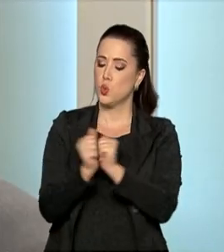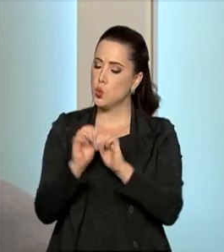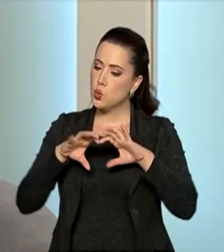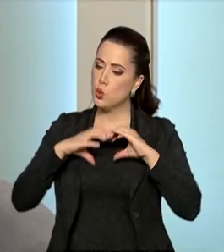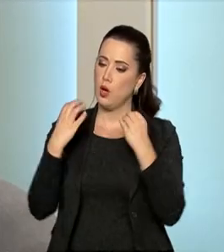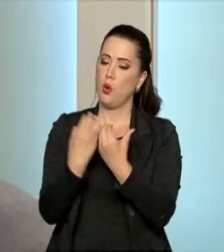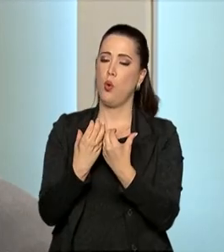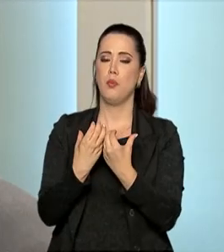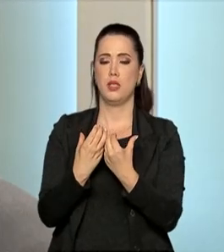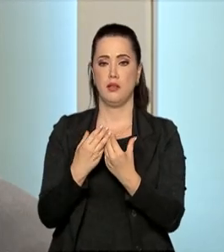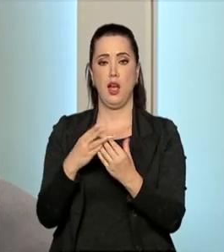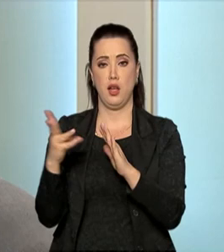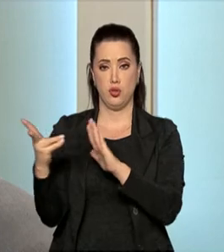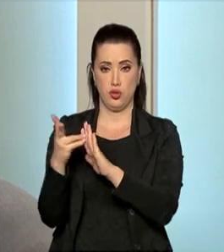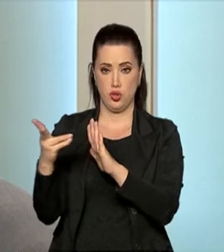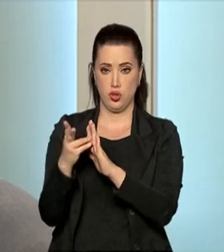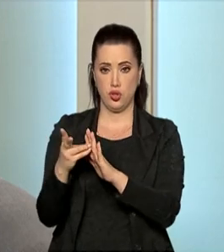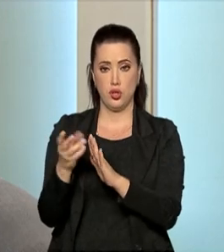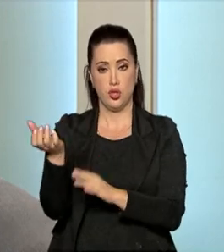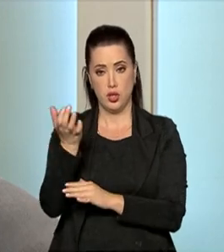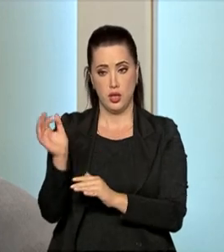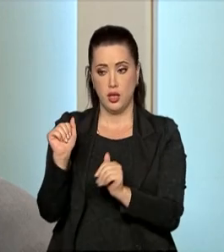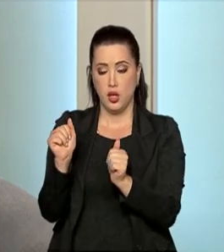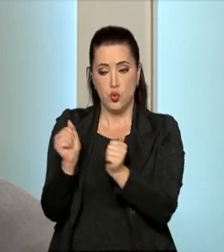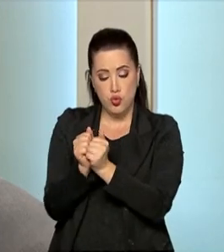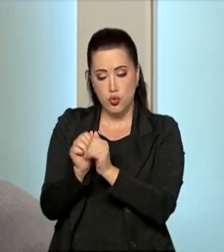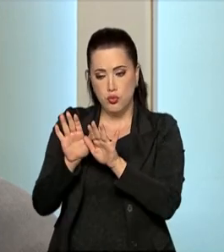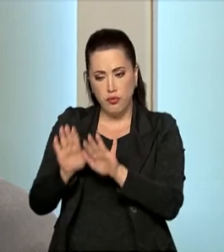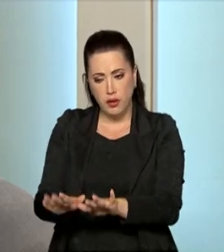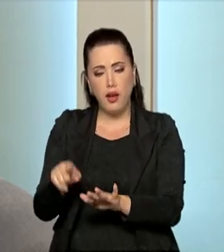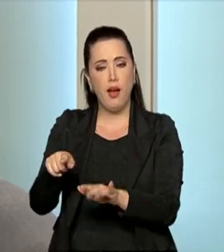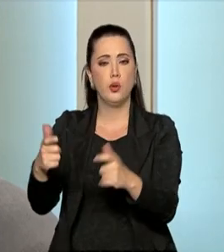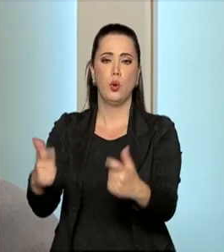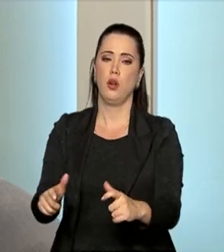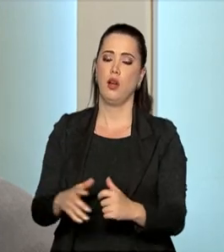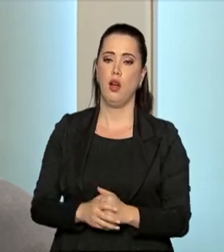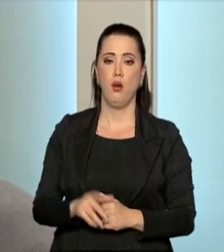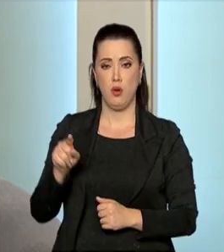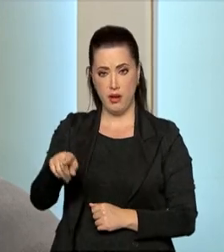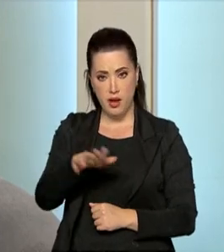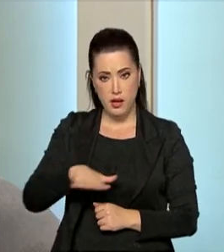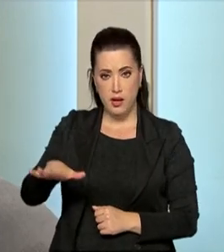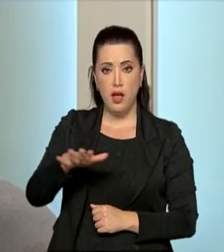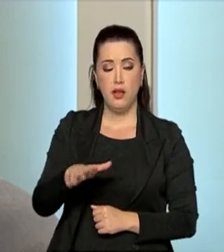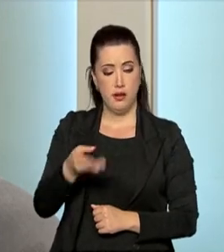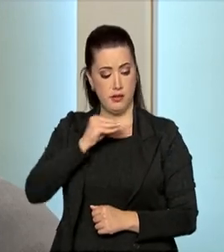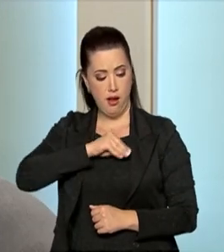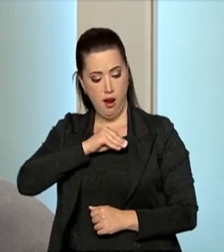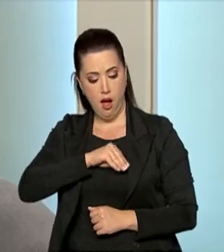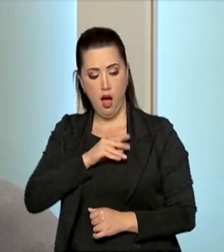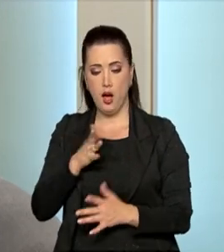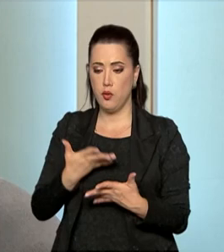comunidade de permanecer naquele local, para deixá-los inclusive mais fortalecidos